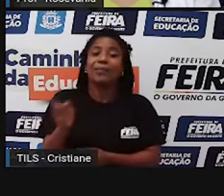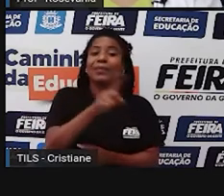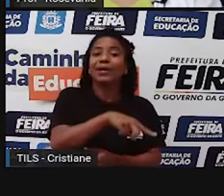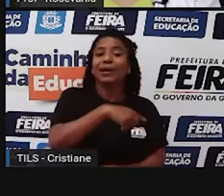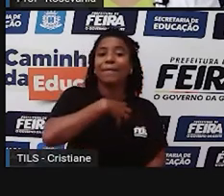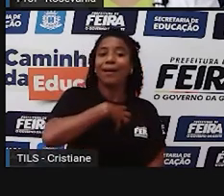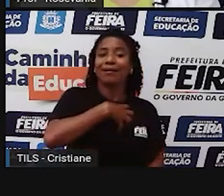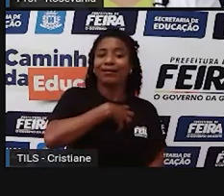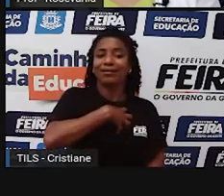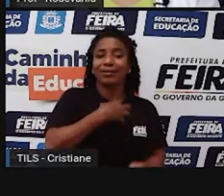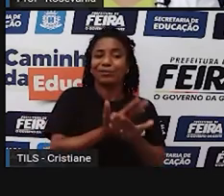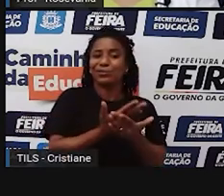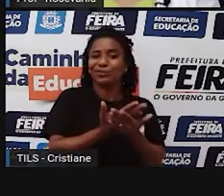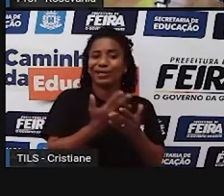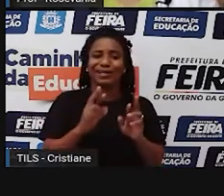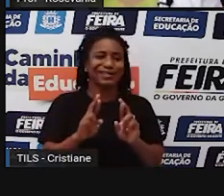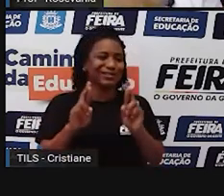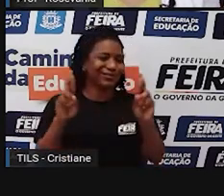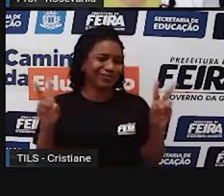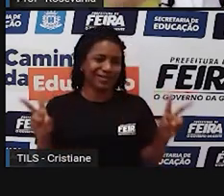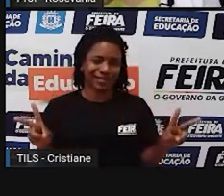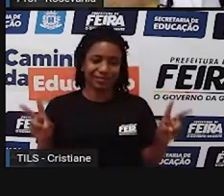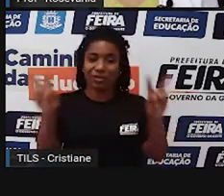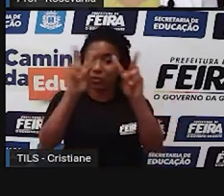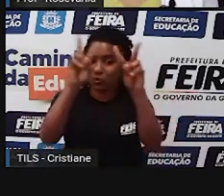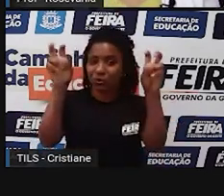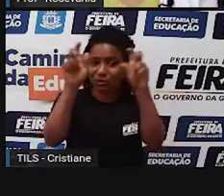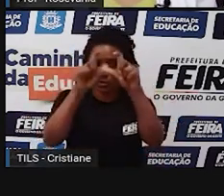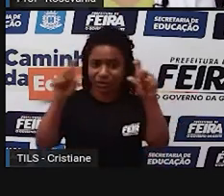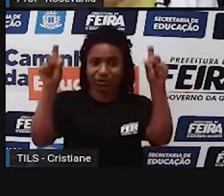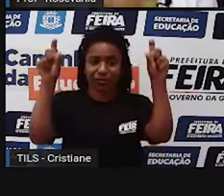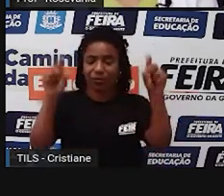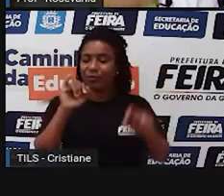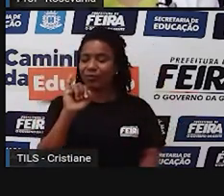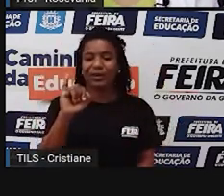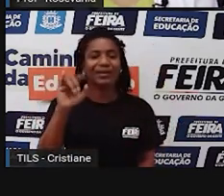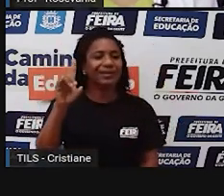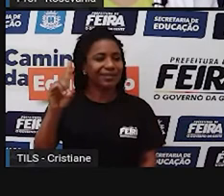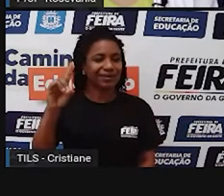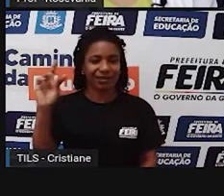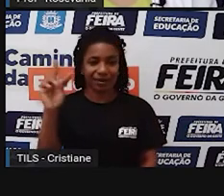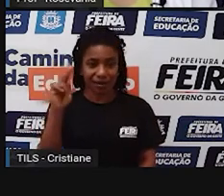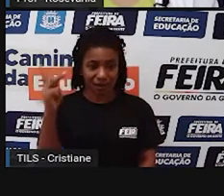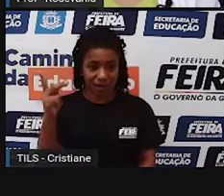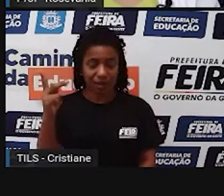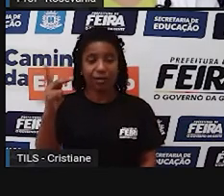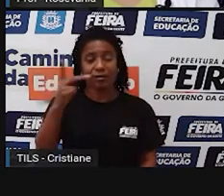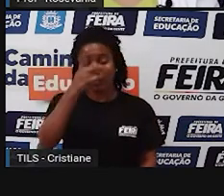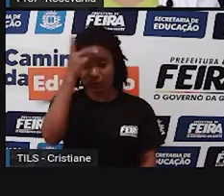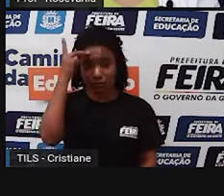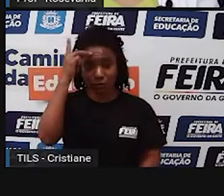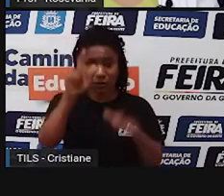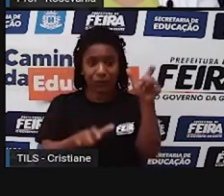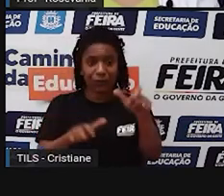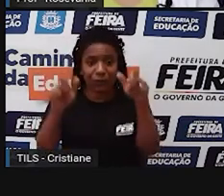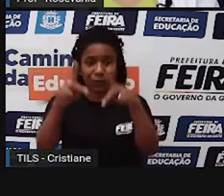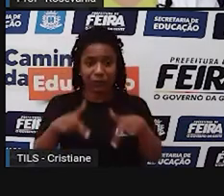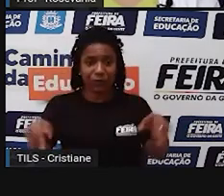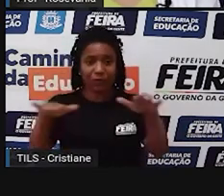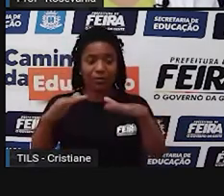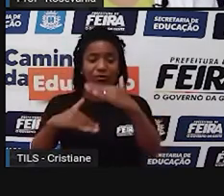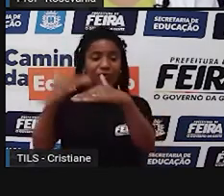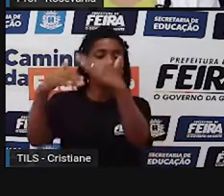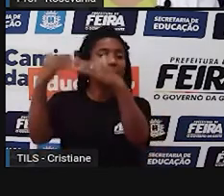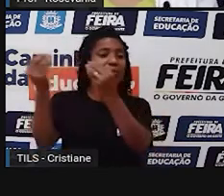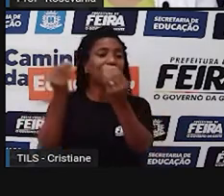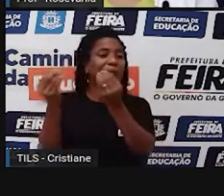o título. Aí eu tenho que procurar um mapa que fale sobre o IDH, que é o Índice de Desenvolvimento Humano. Entenderam direitinho essa